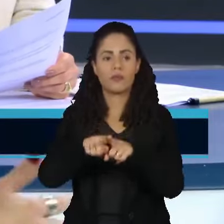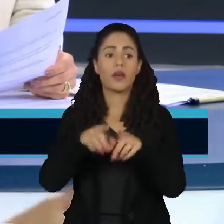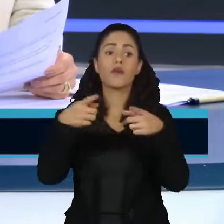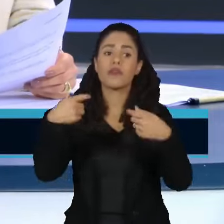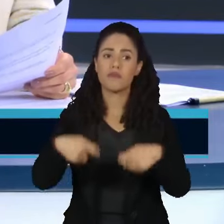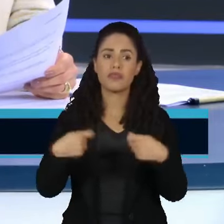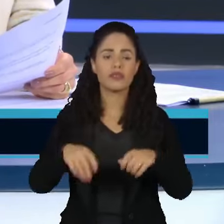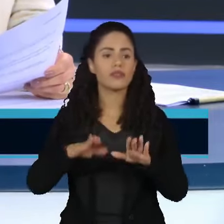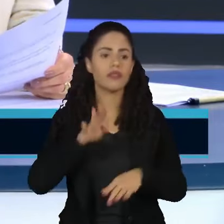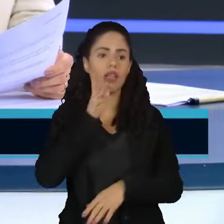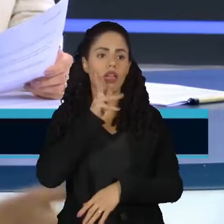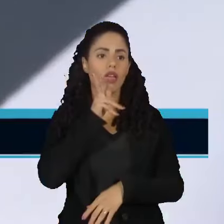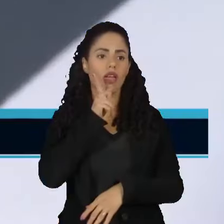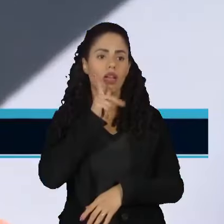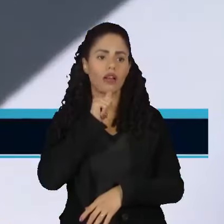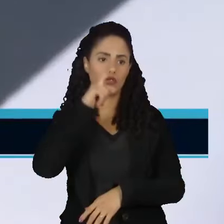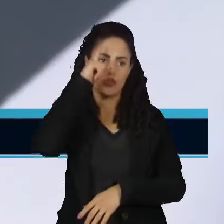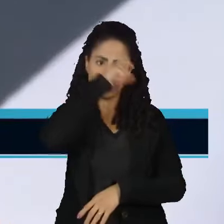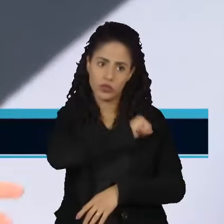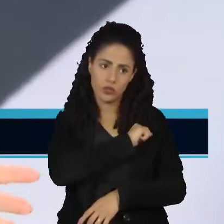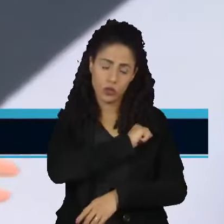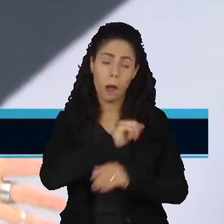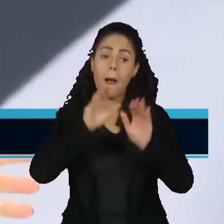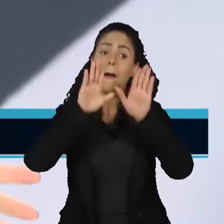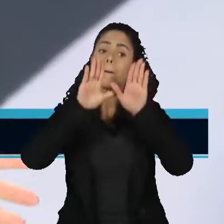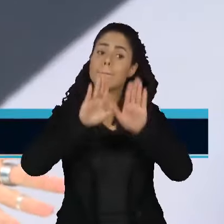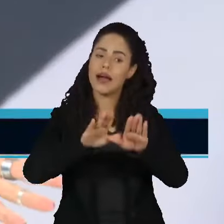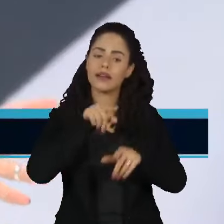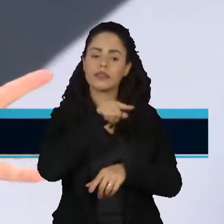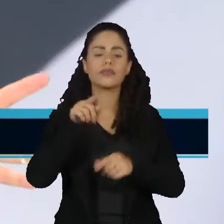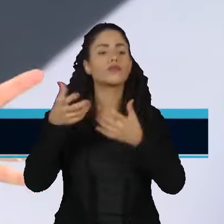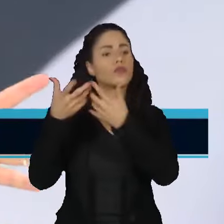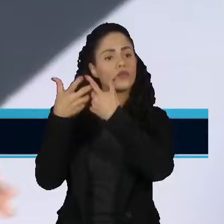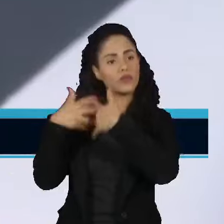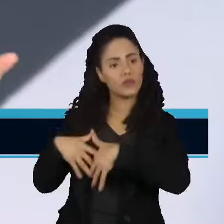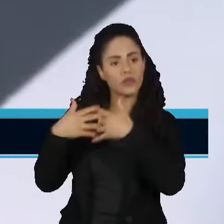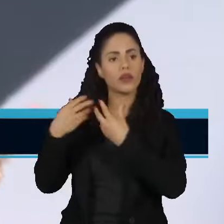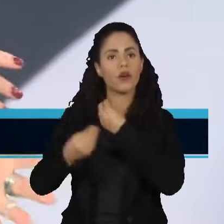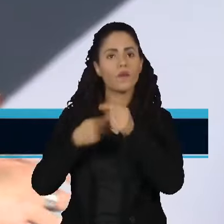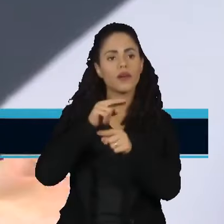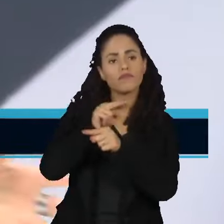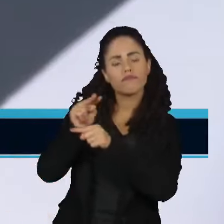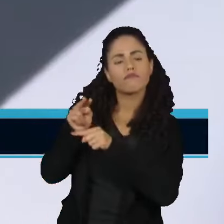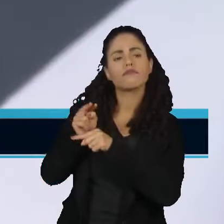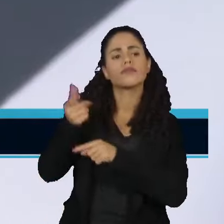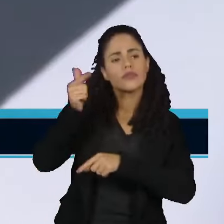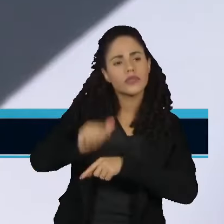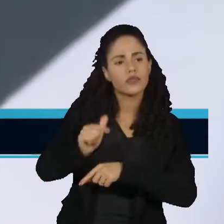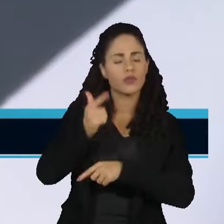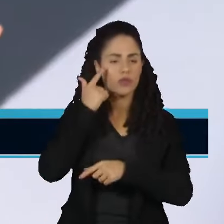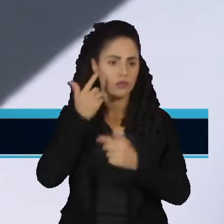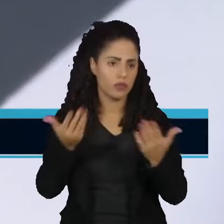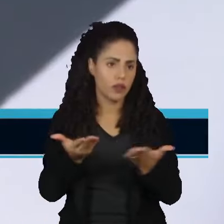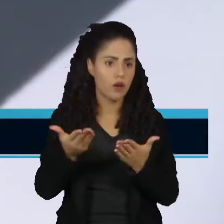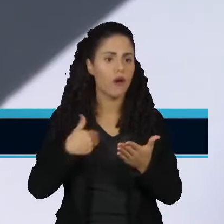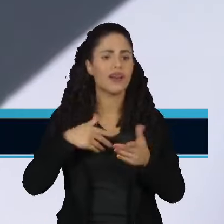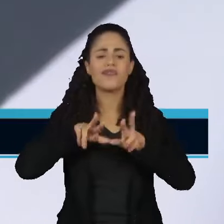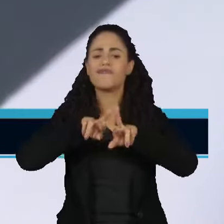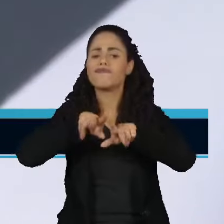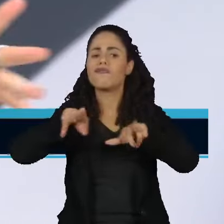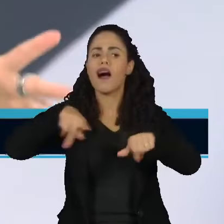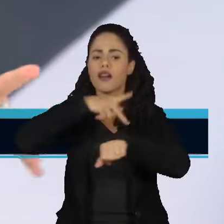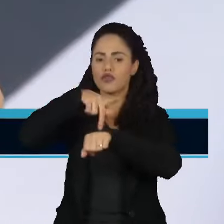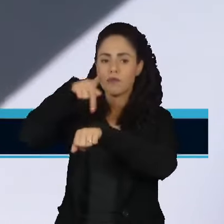a gente demora realmente para controlar o desmatamento. Mas, do outro lado, acaba funcionando como um protecionismo. Mais um, então, historicamente, vários países